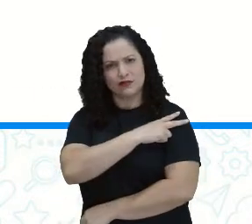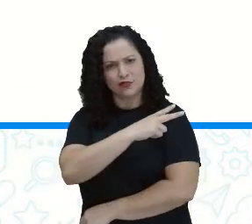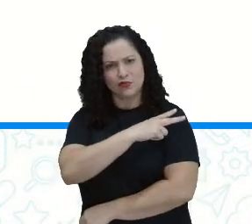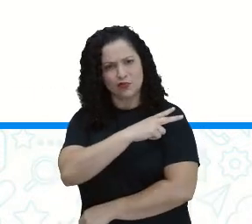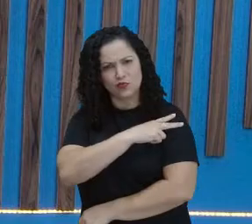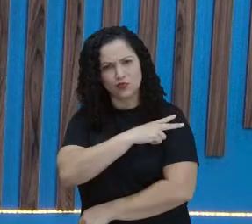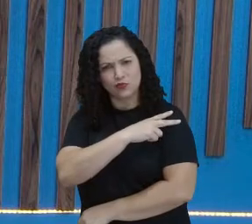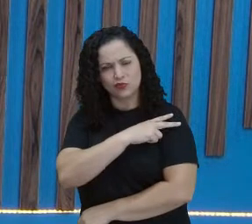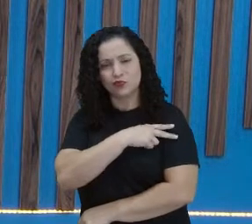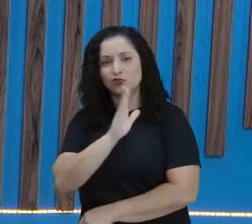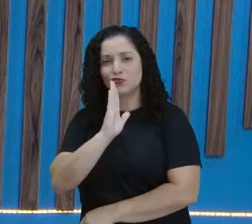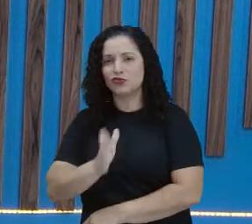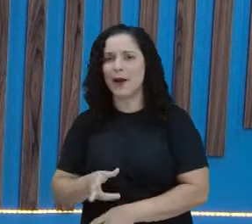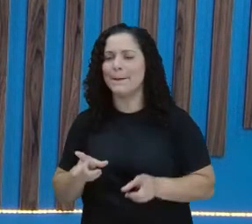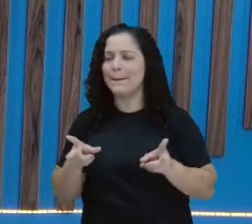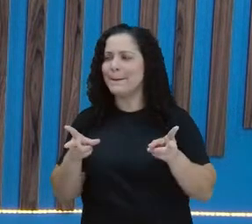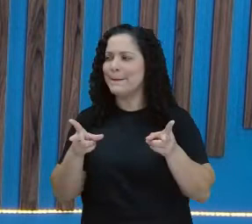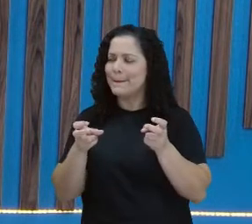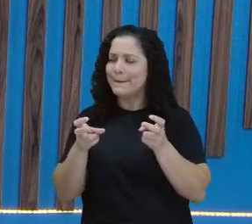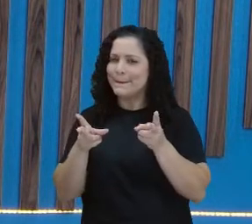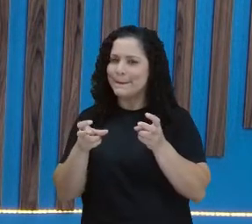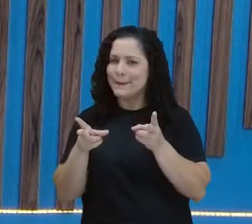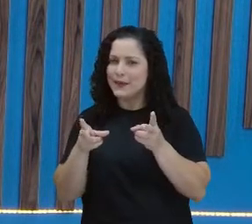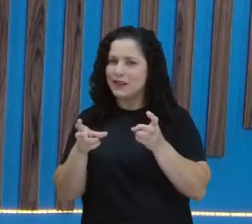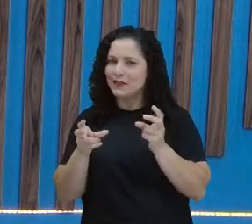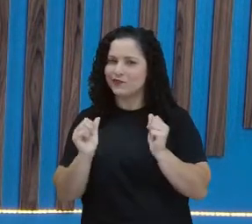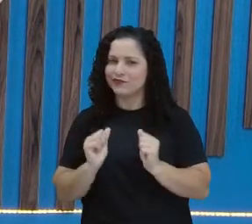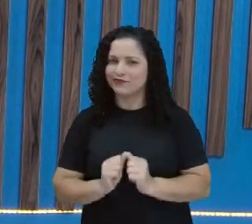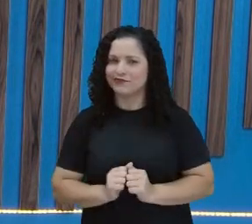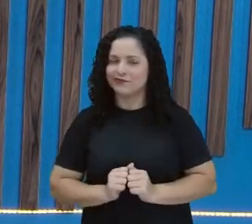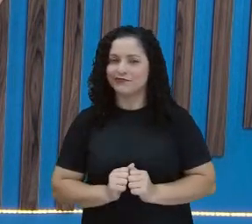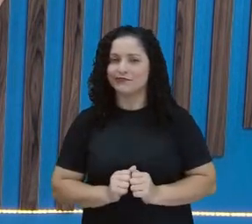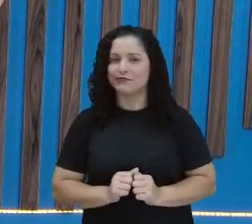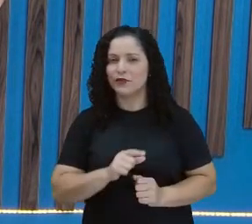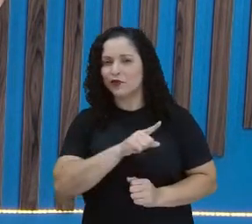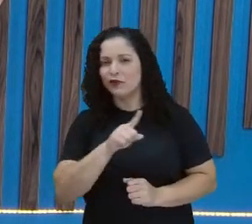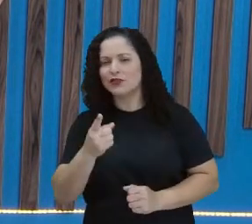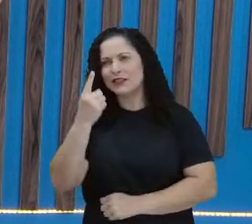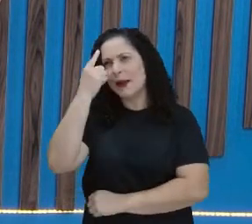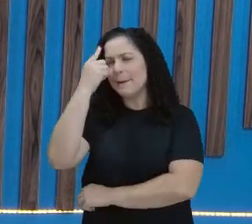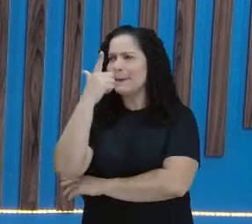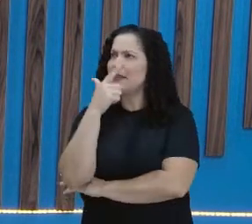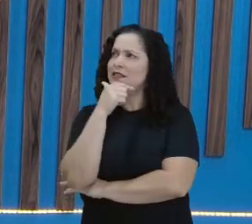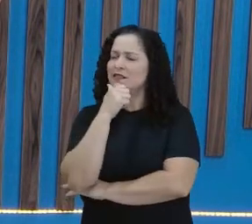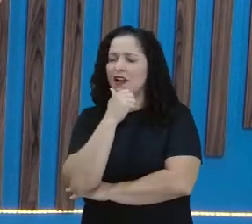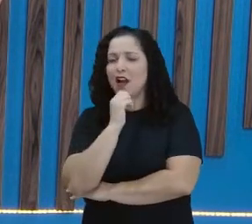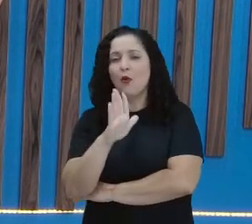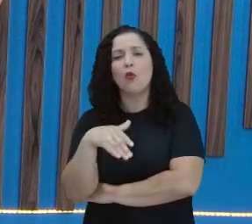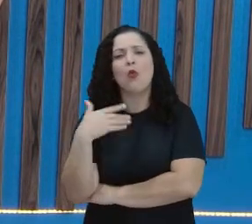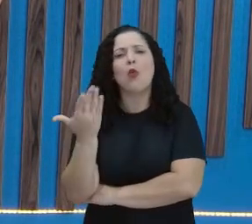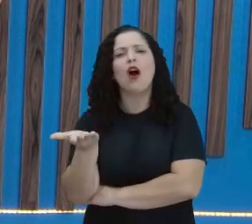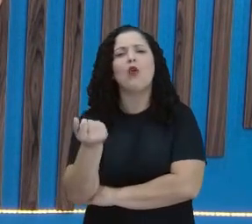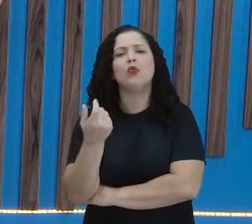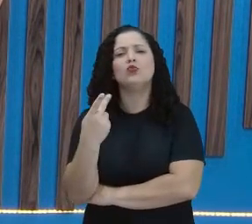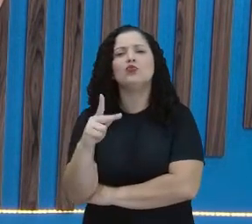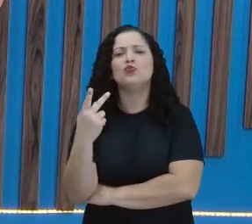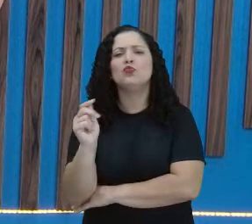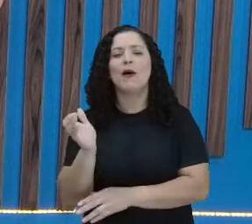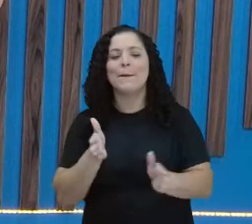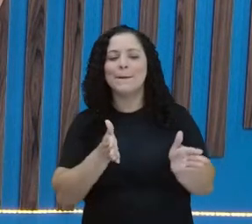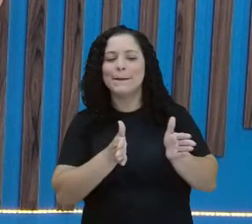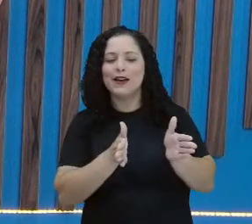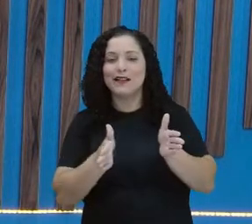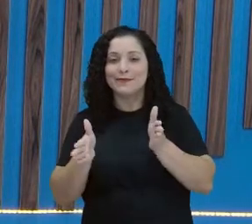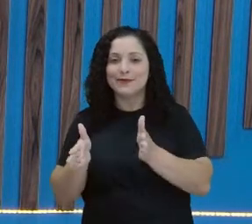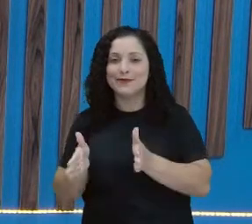identificou, já deve ter falado. Ou será que você ainda está pensando em qual fase da vida você está?